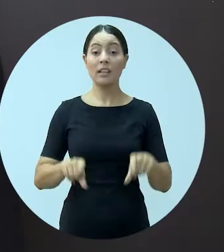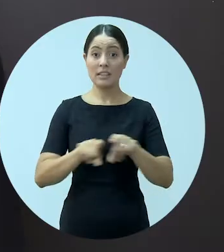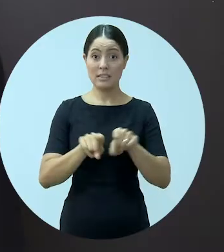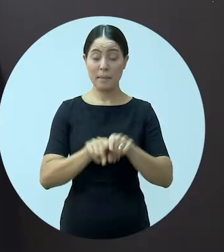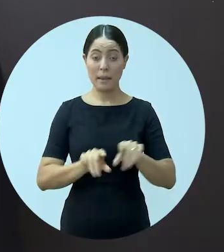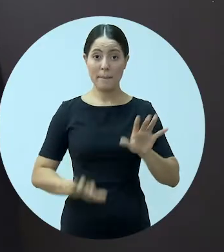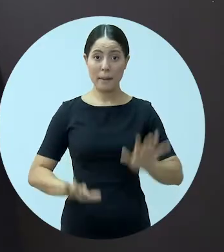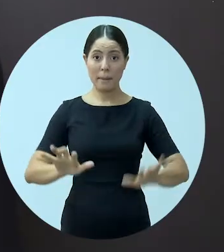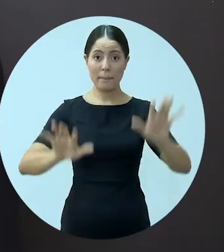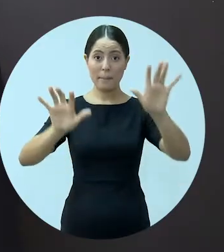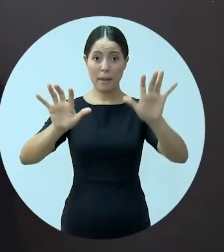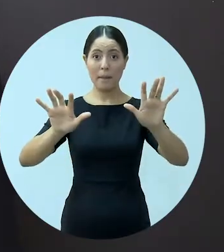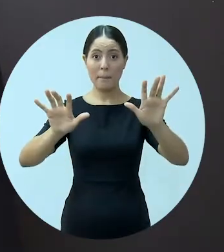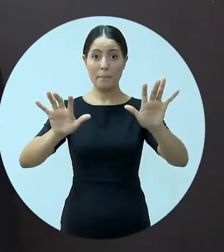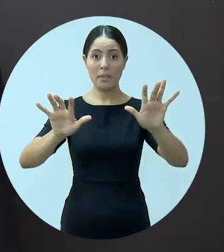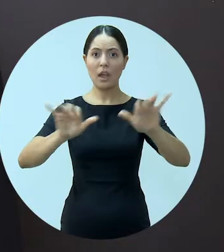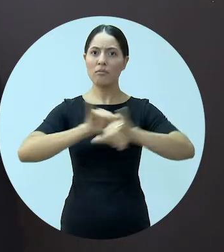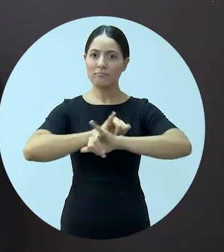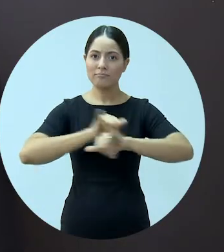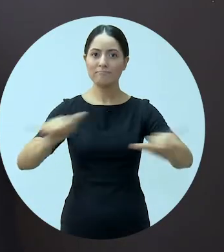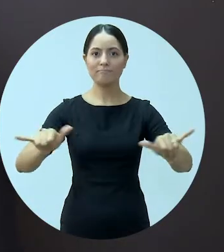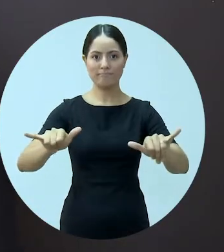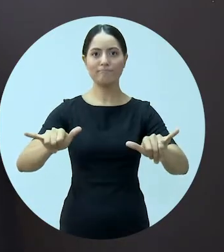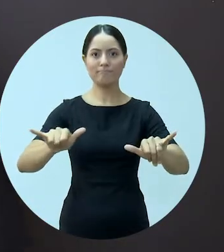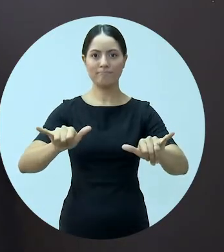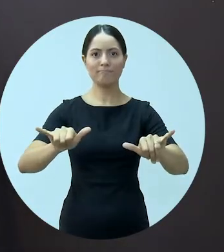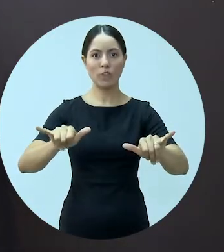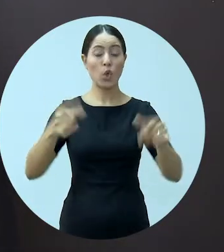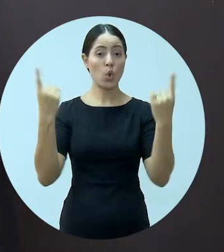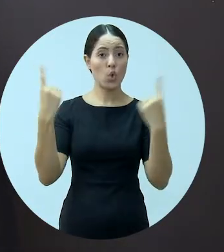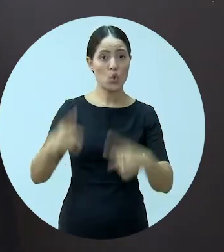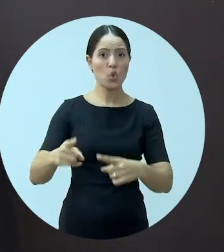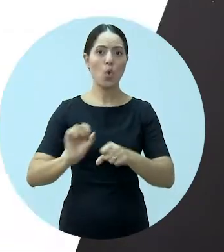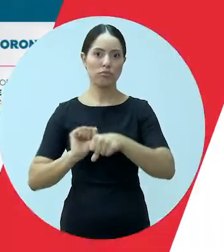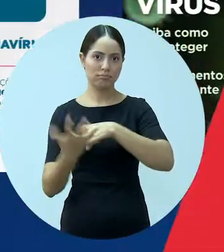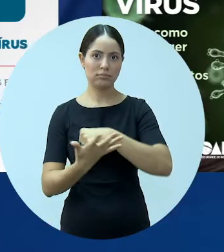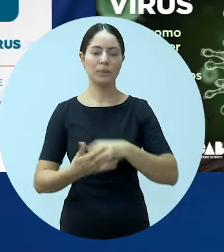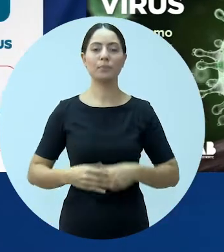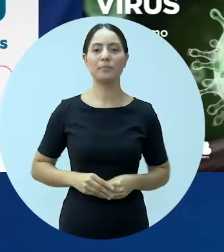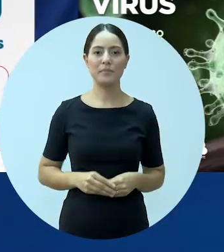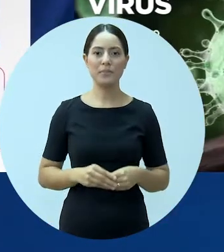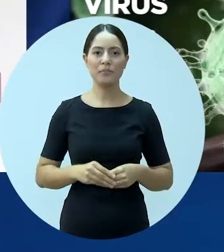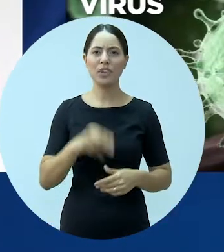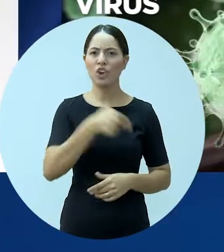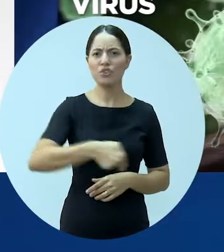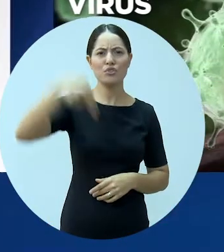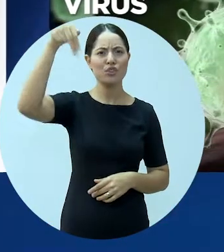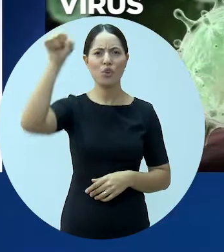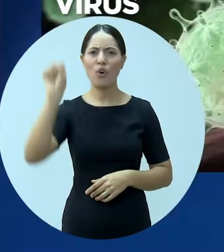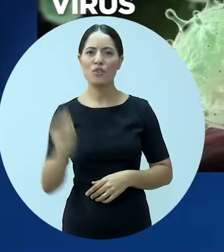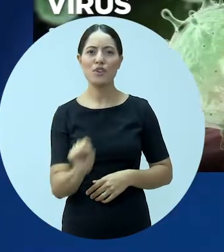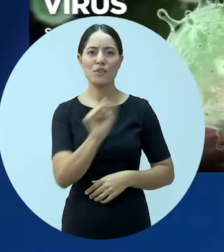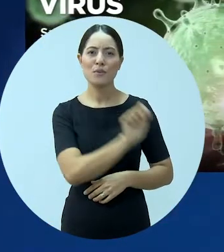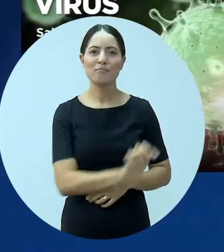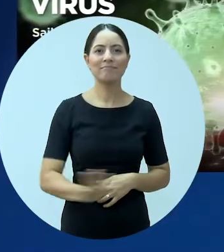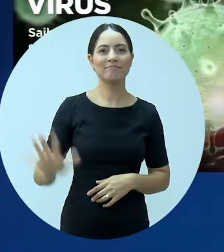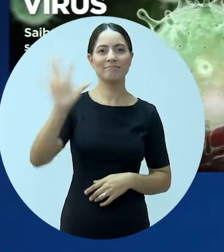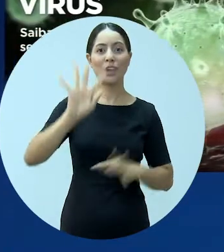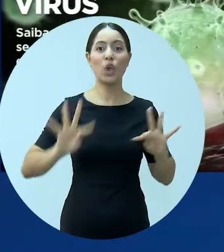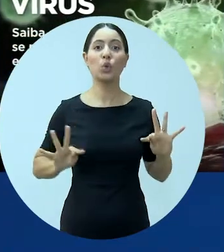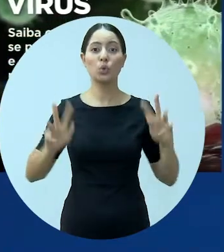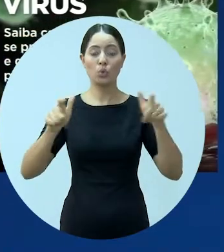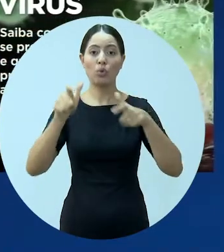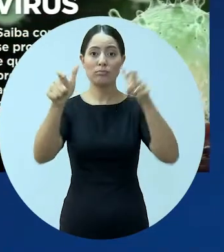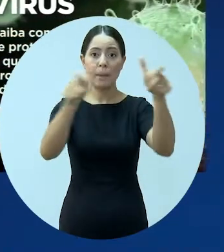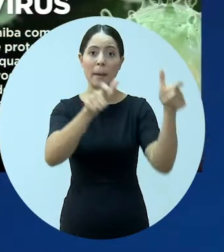E as seccionais também estão engajadas na campanha contra o vírus. De norte a sul, todas as seccionais